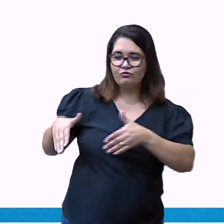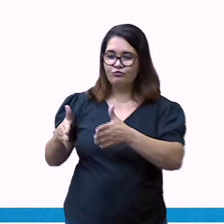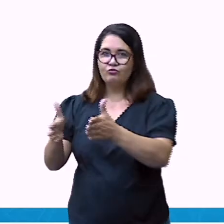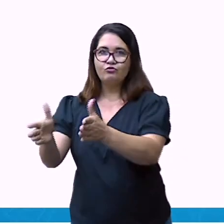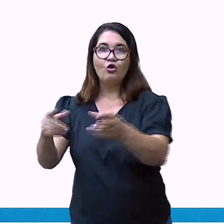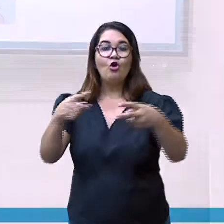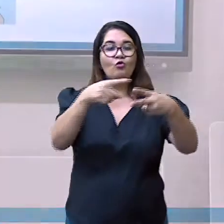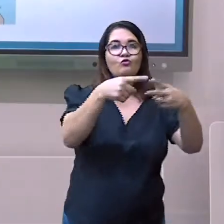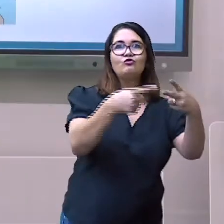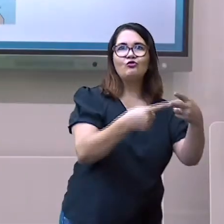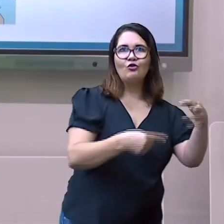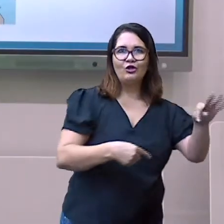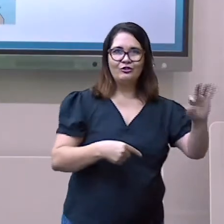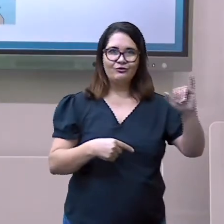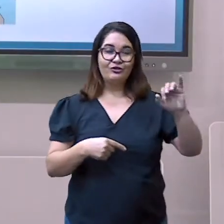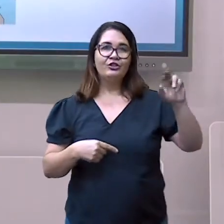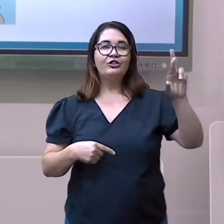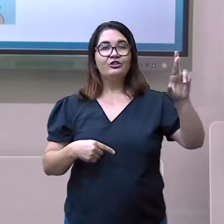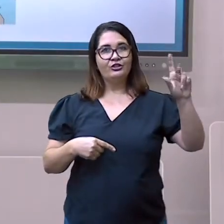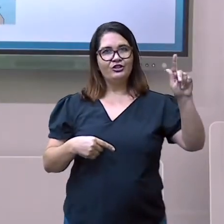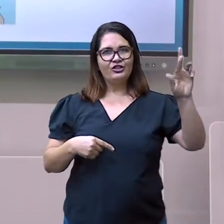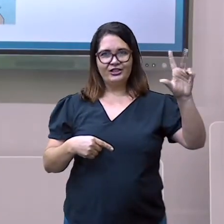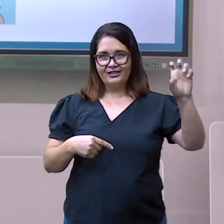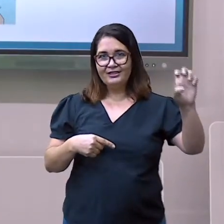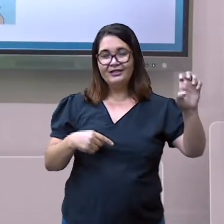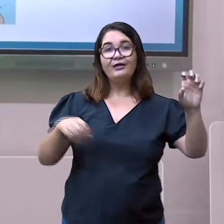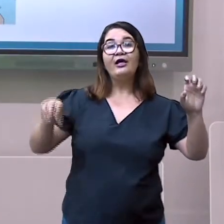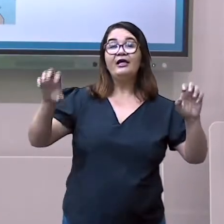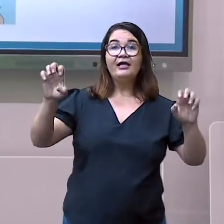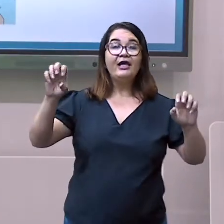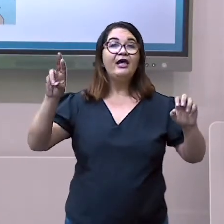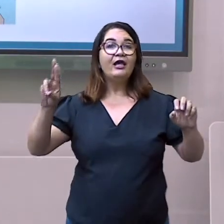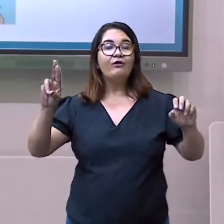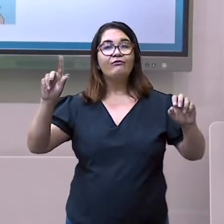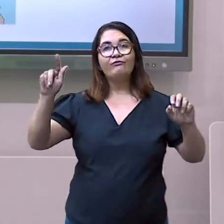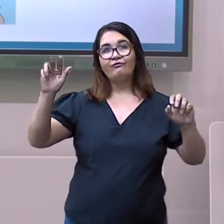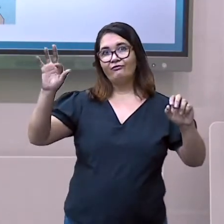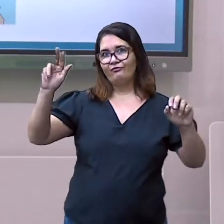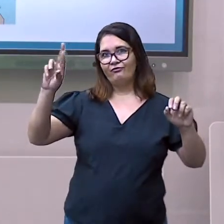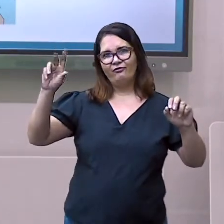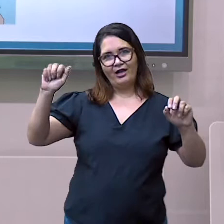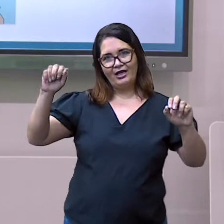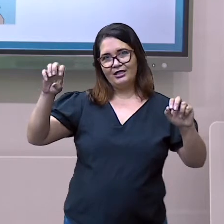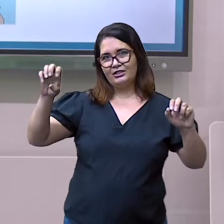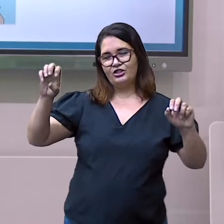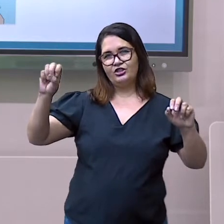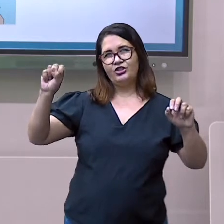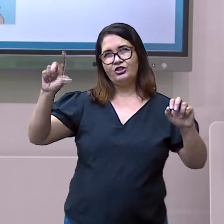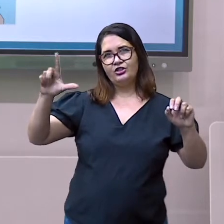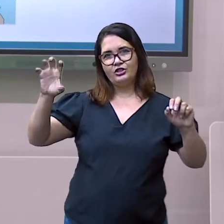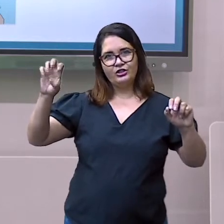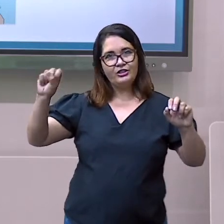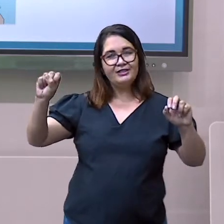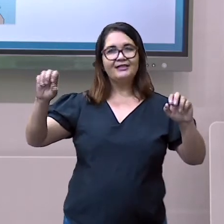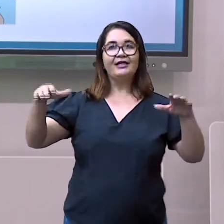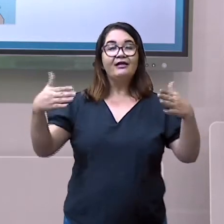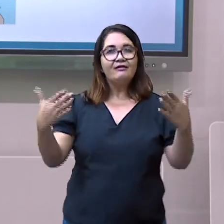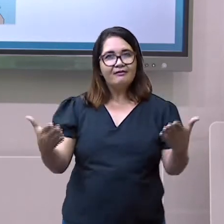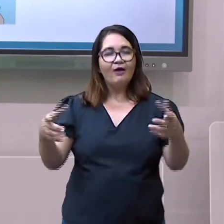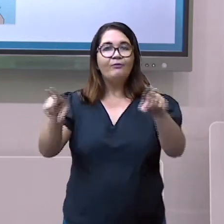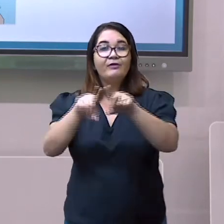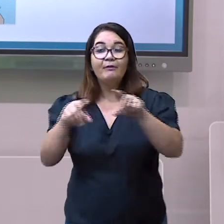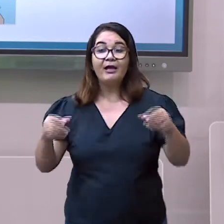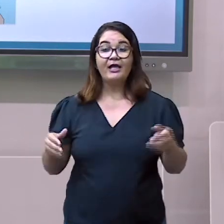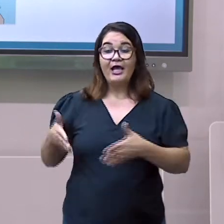desenvolvimento da agricultura e da pecuária foi determinante para esse processo. Agricultura